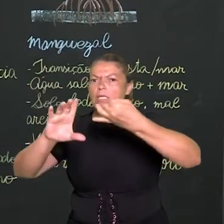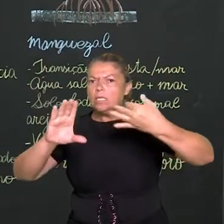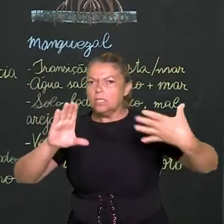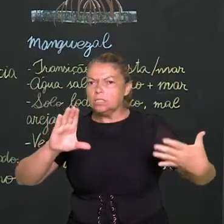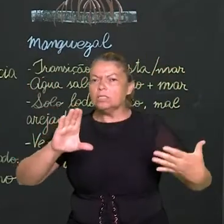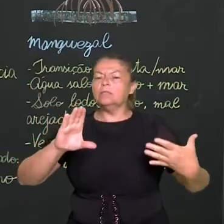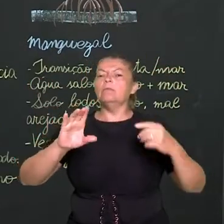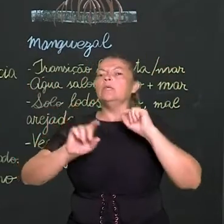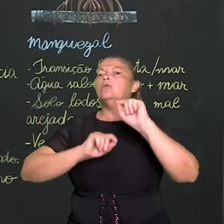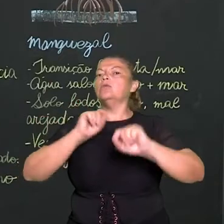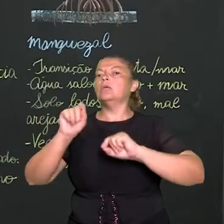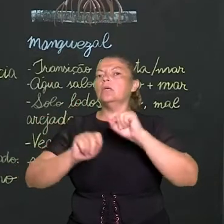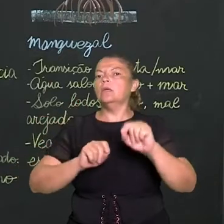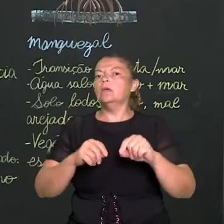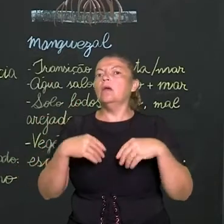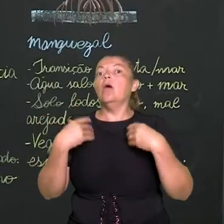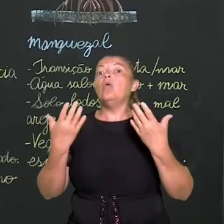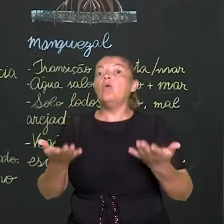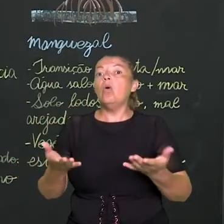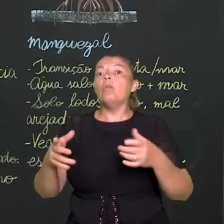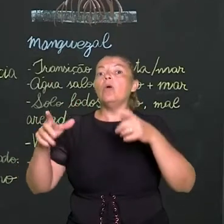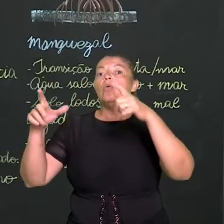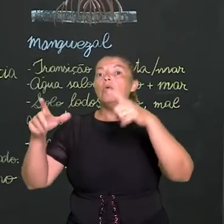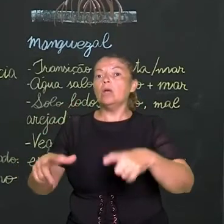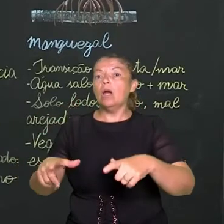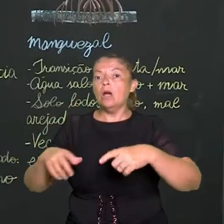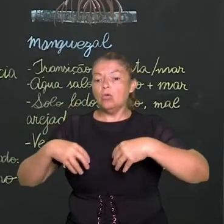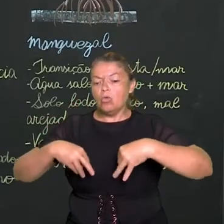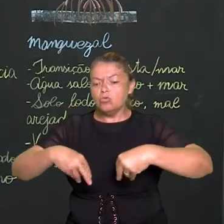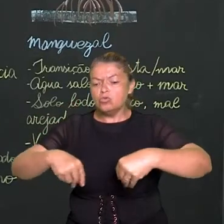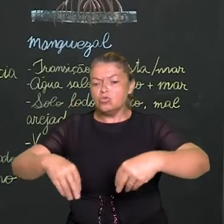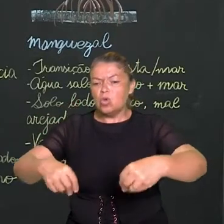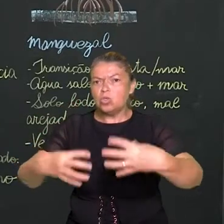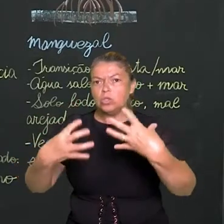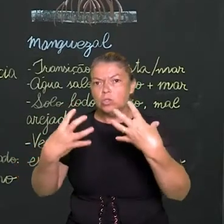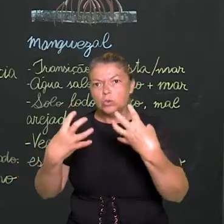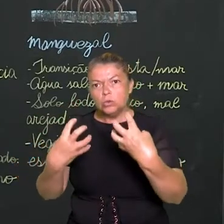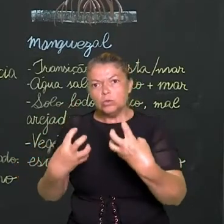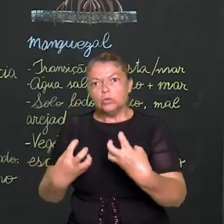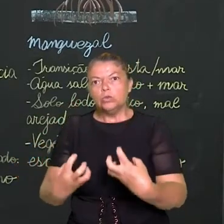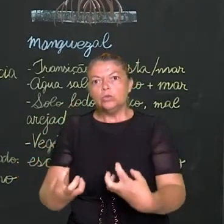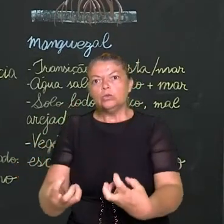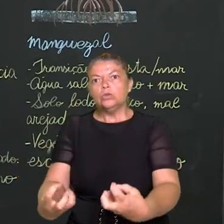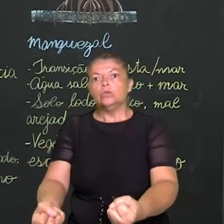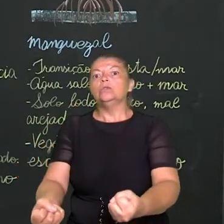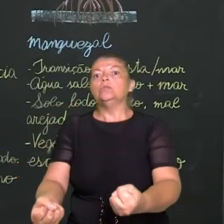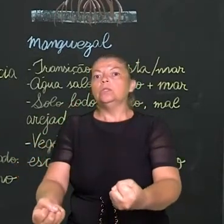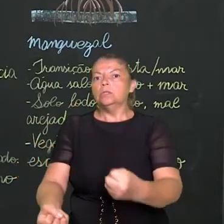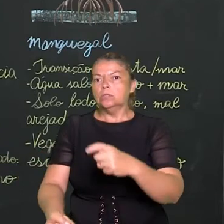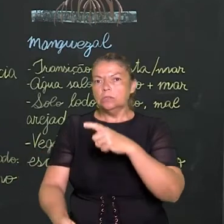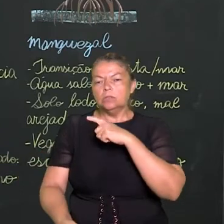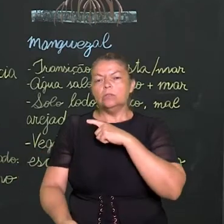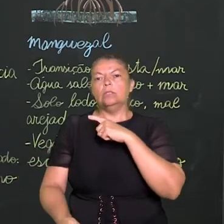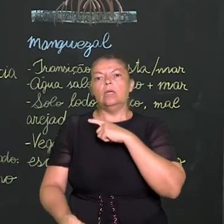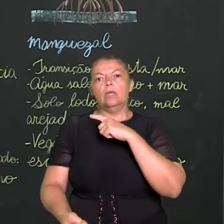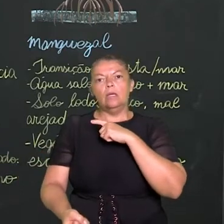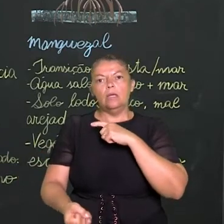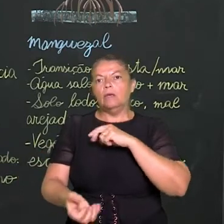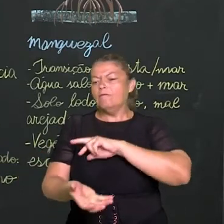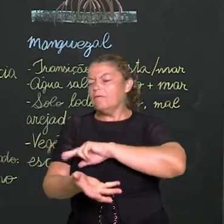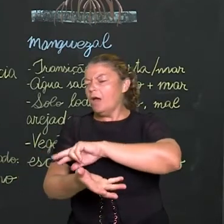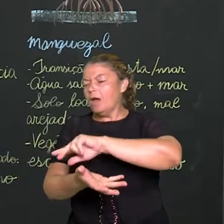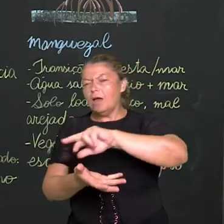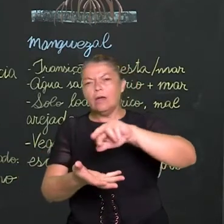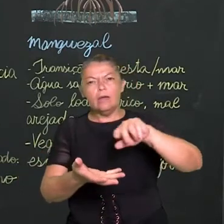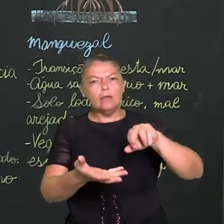característica também é que, como é um local com solo um tanto quanto seco, eu tenho ali uma grande presença de